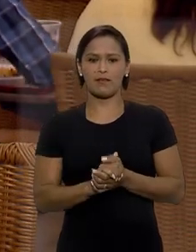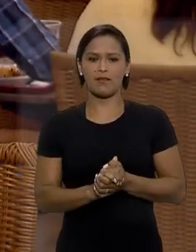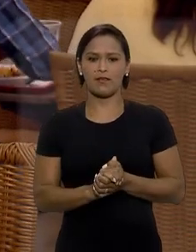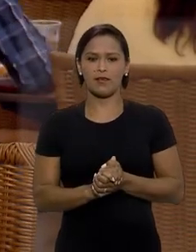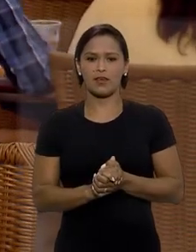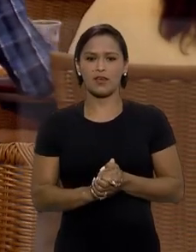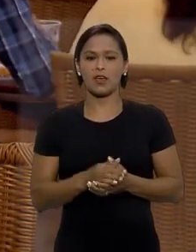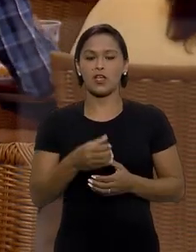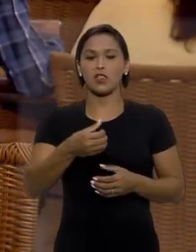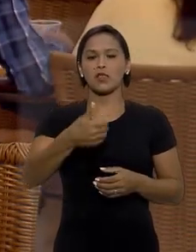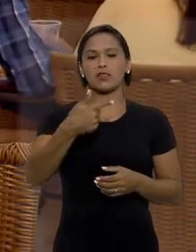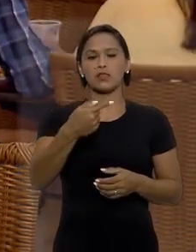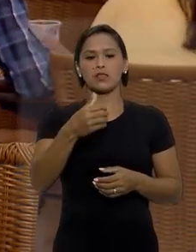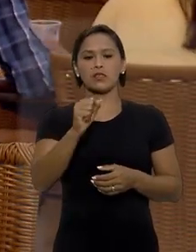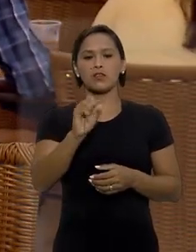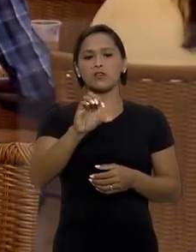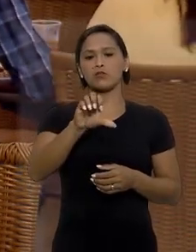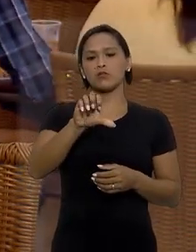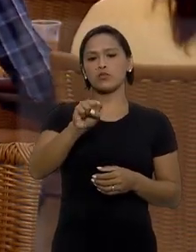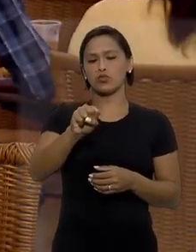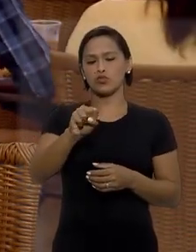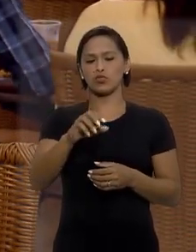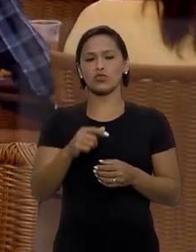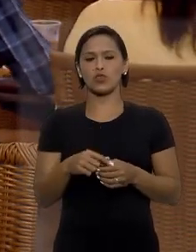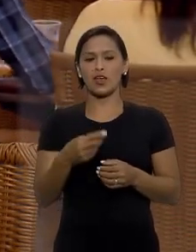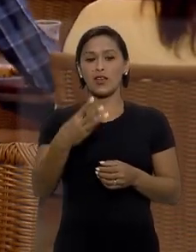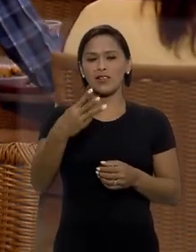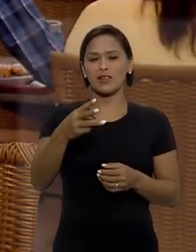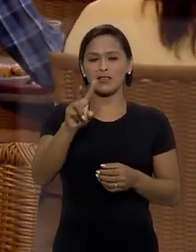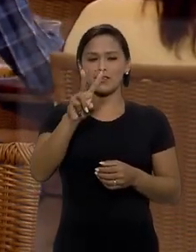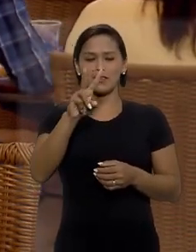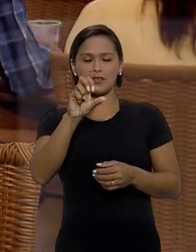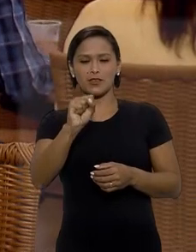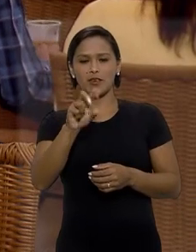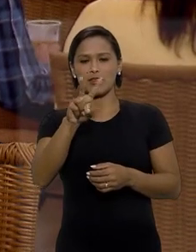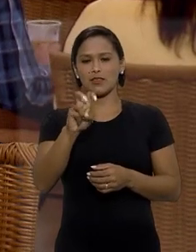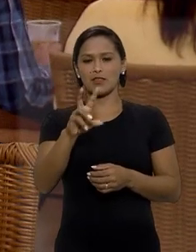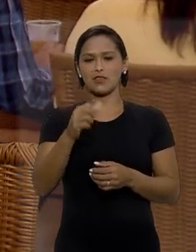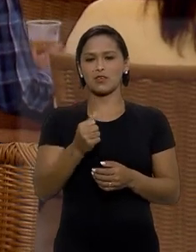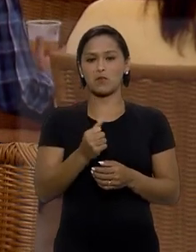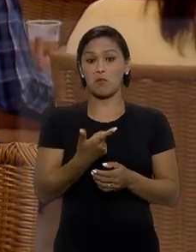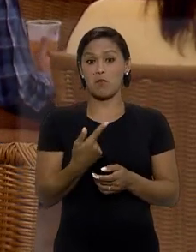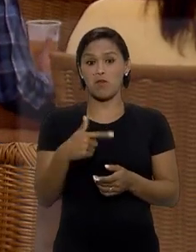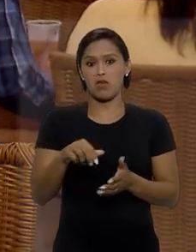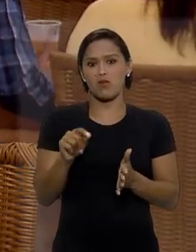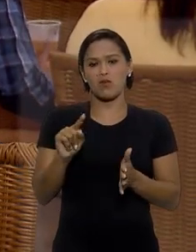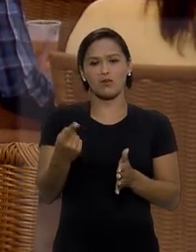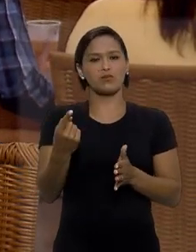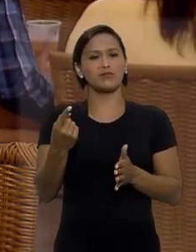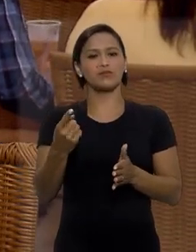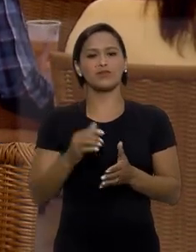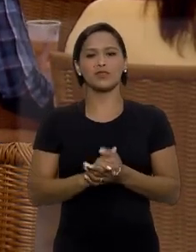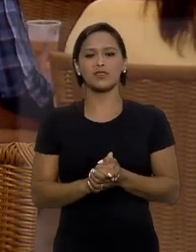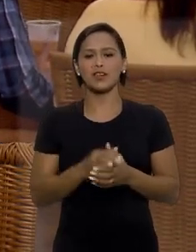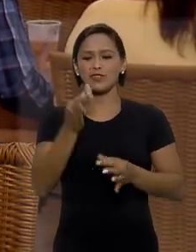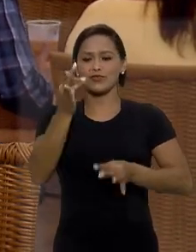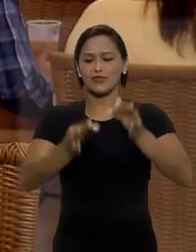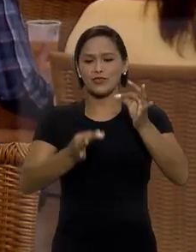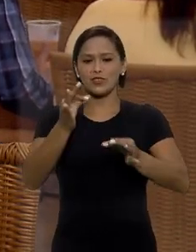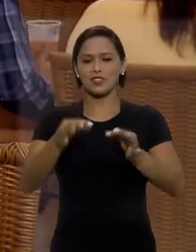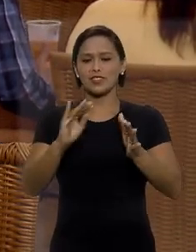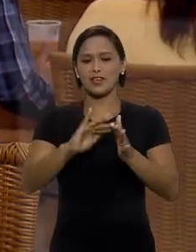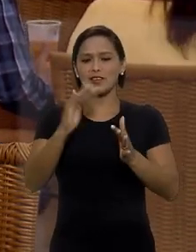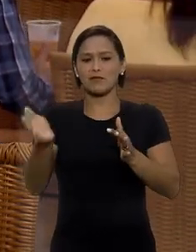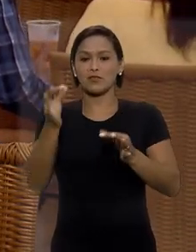Geografia e Estatística, o IBGE, em 2018 foram registradas 385.246 ações